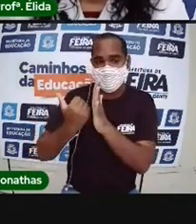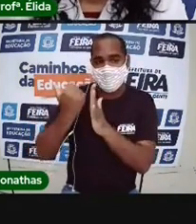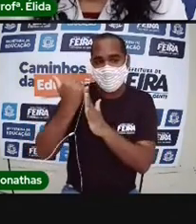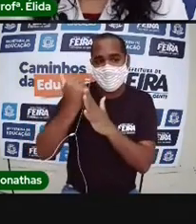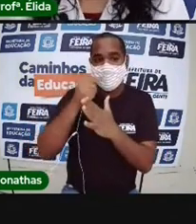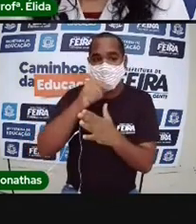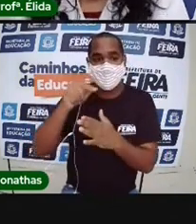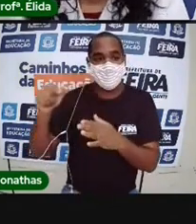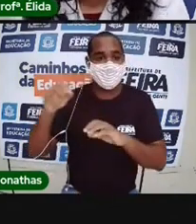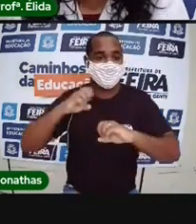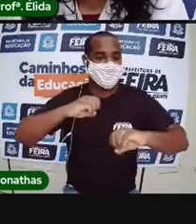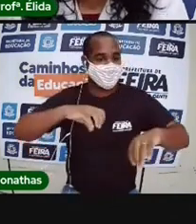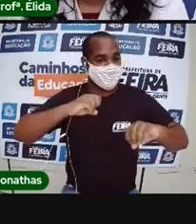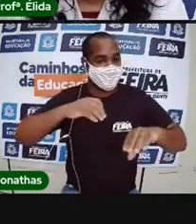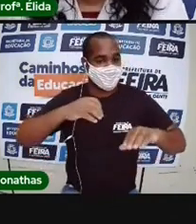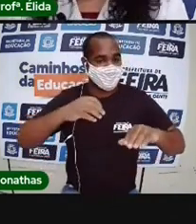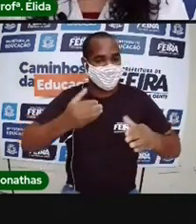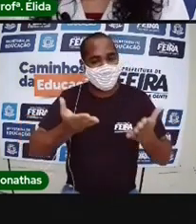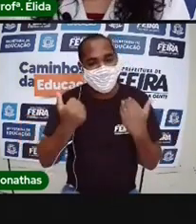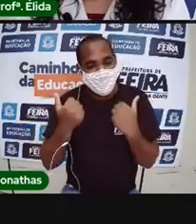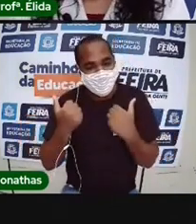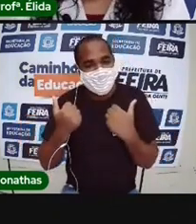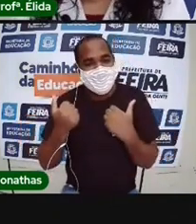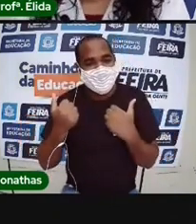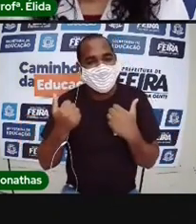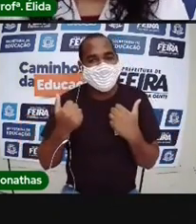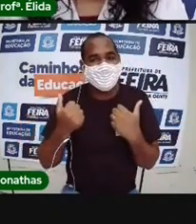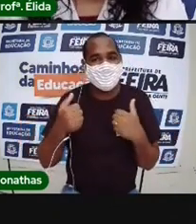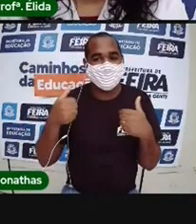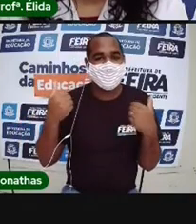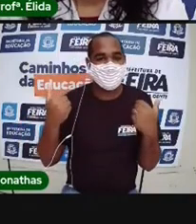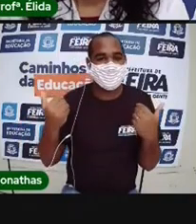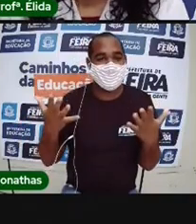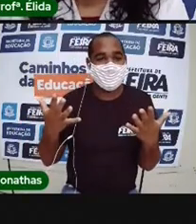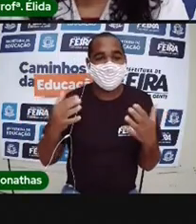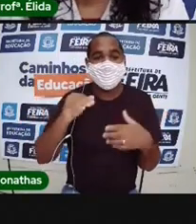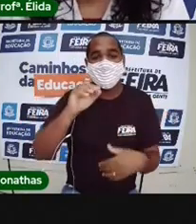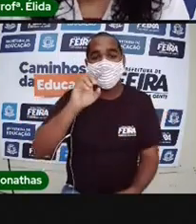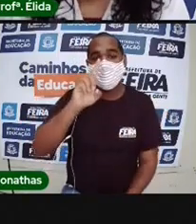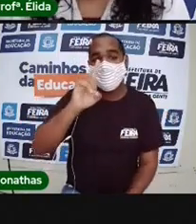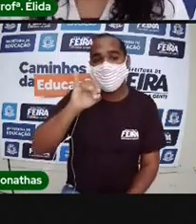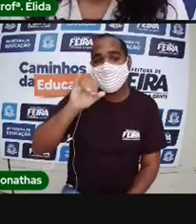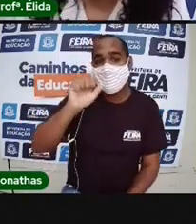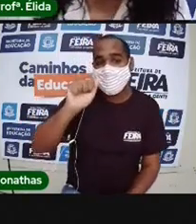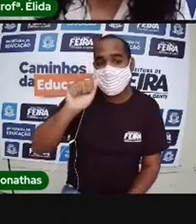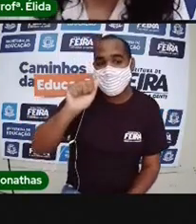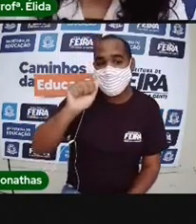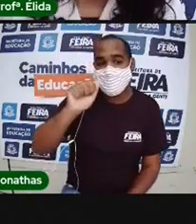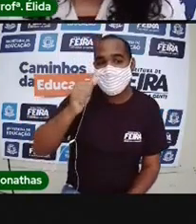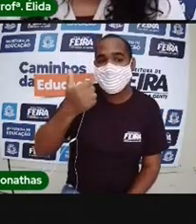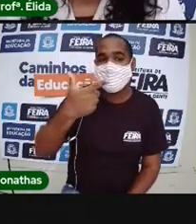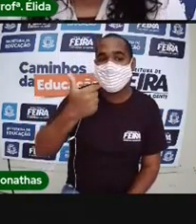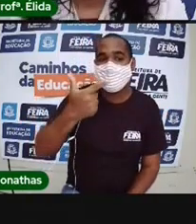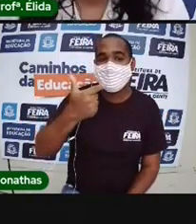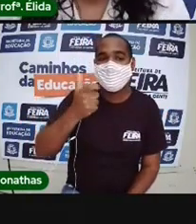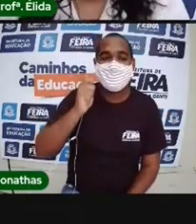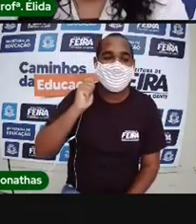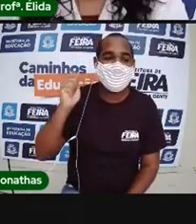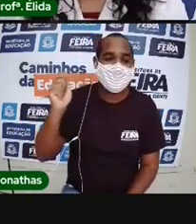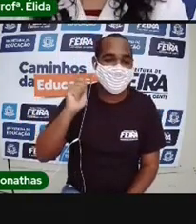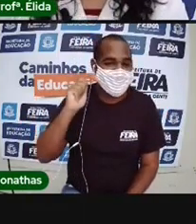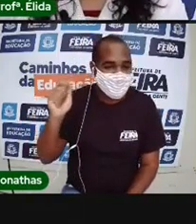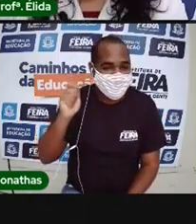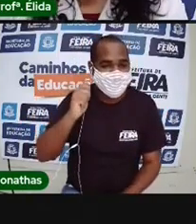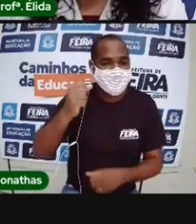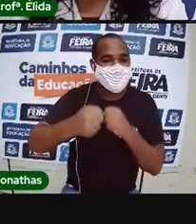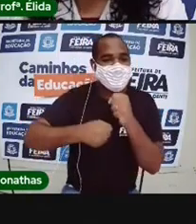de aula? Então, vamos nessa. Então, qual é a data de hoje? Isso, hoje é dia 12 de